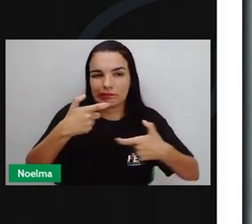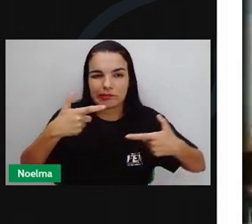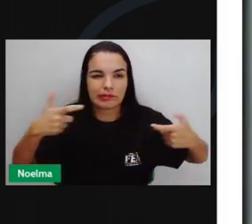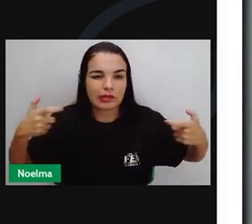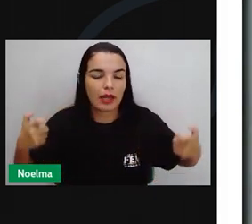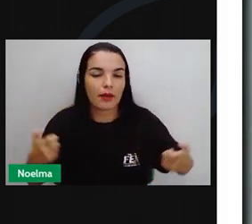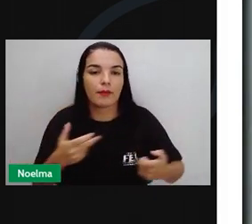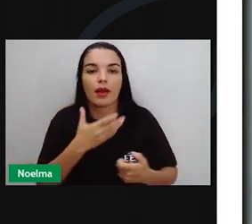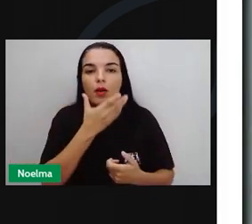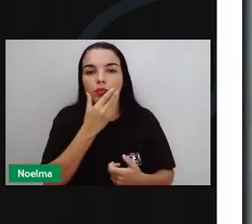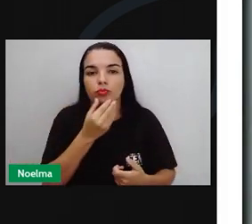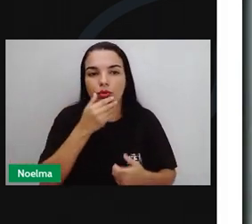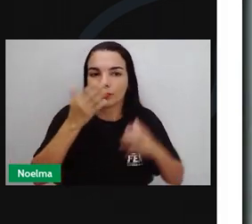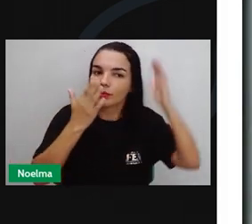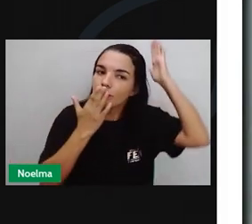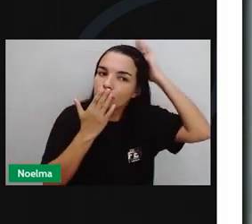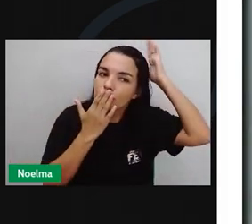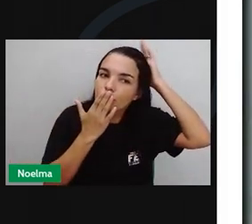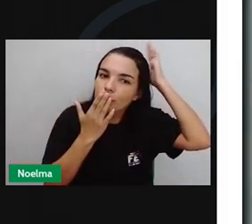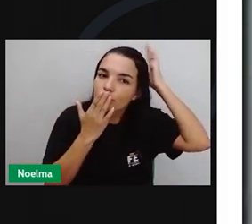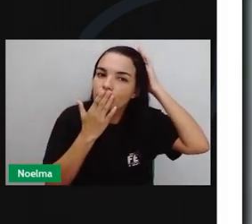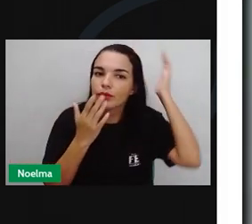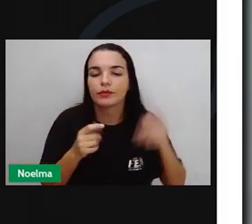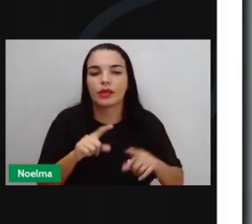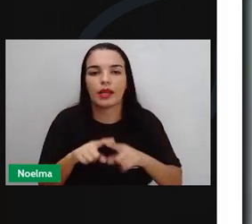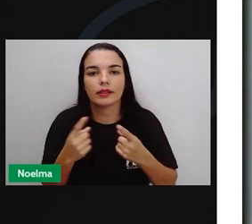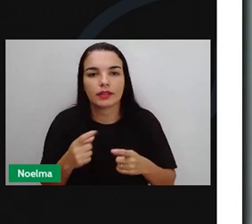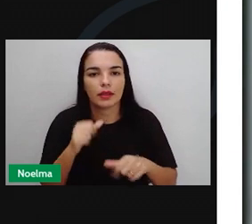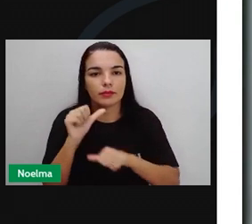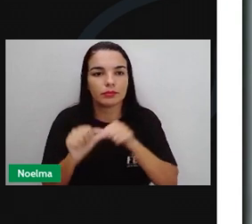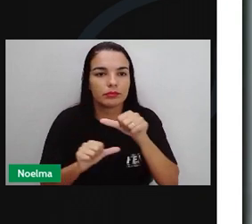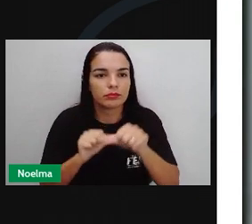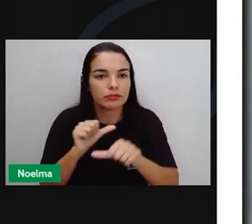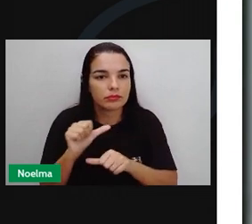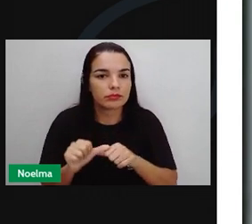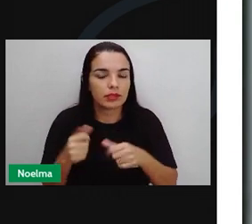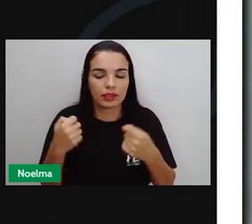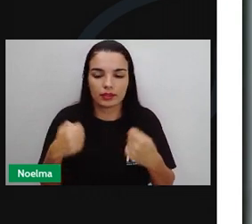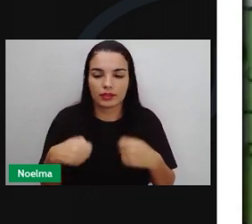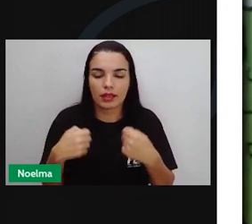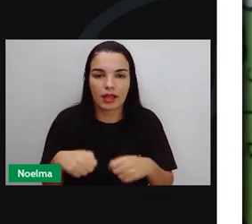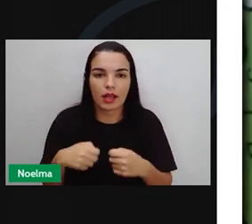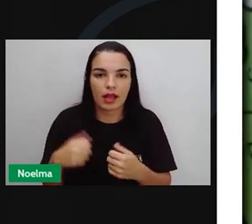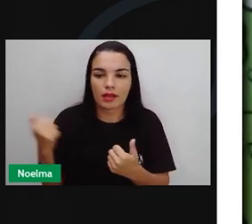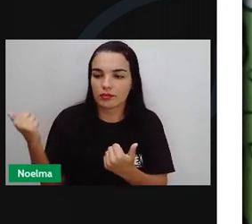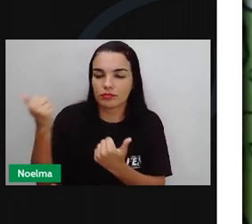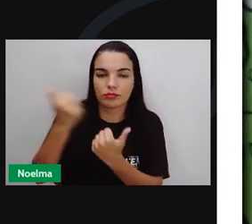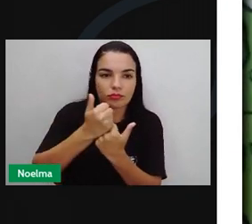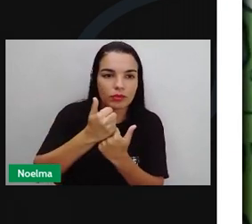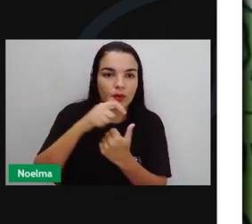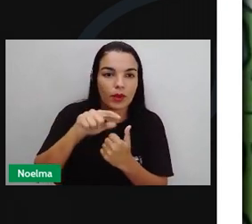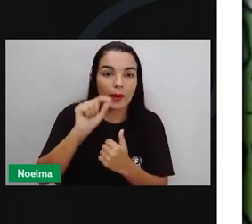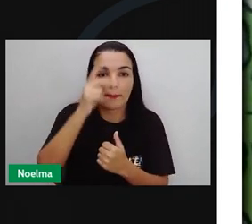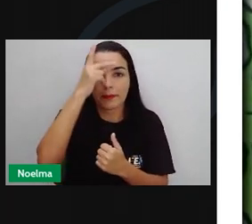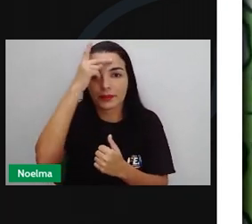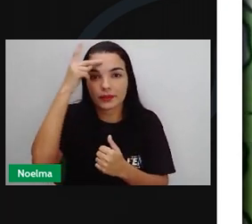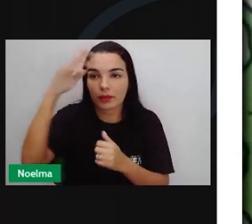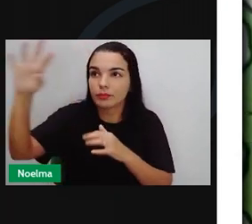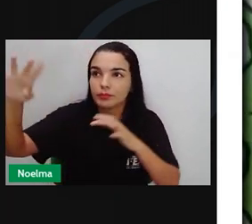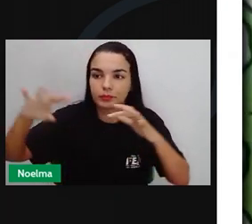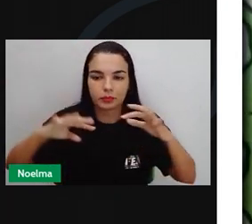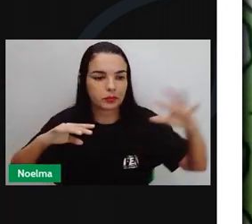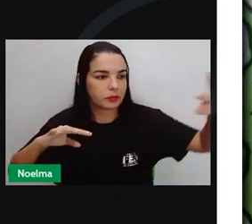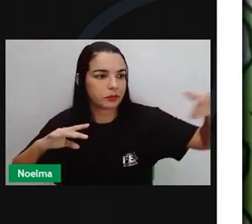Uma estratégia de propaganda é montada para trazer os estrangeiros e parte dos custos da viagem é bancada pelo